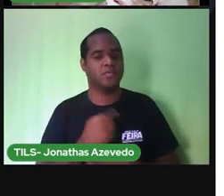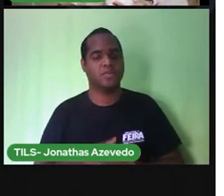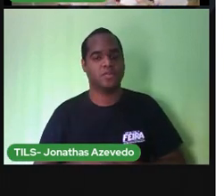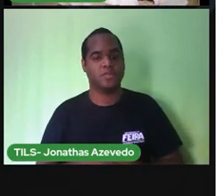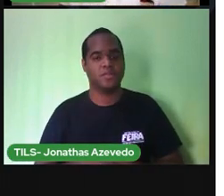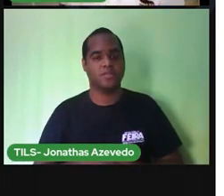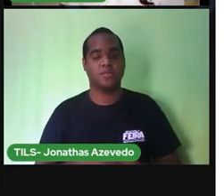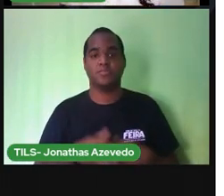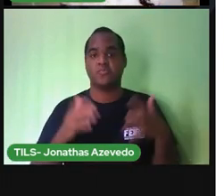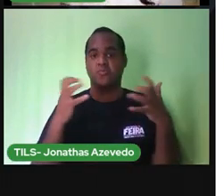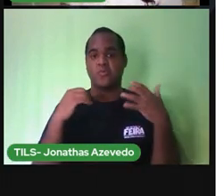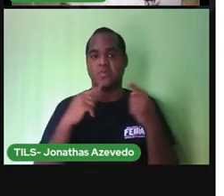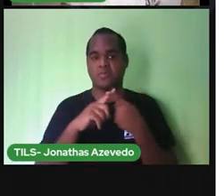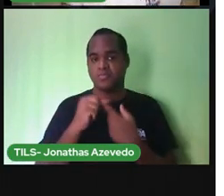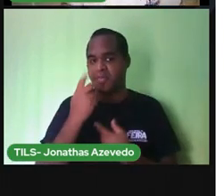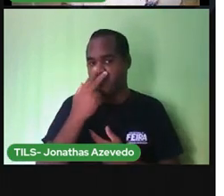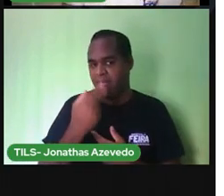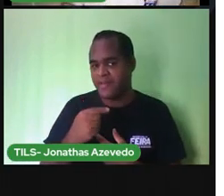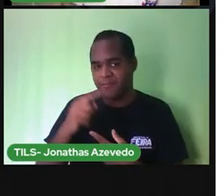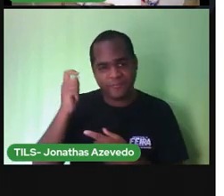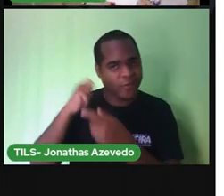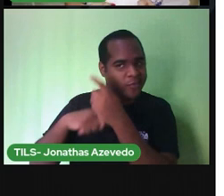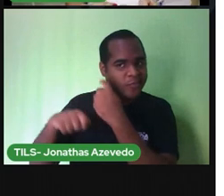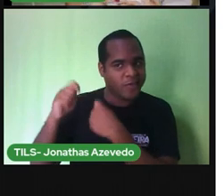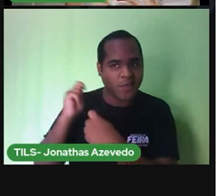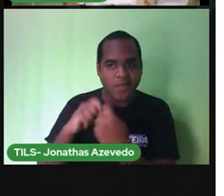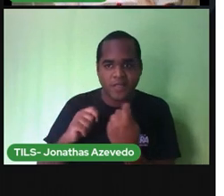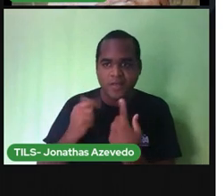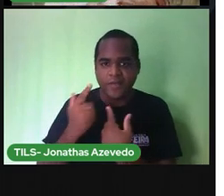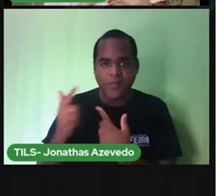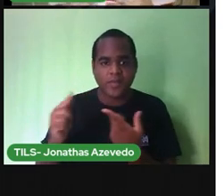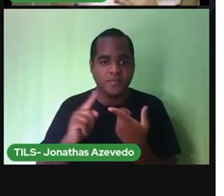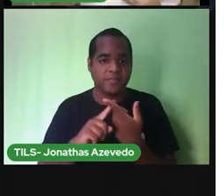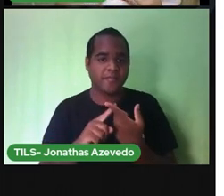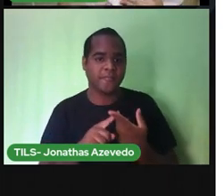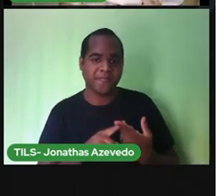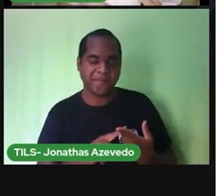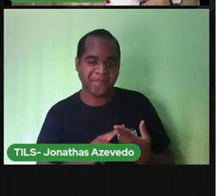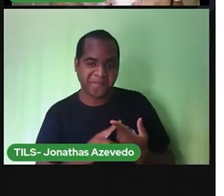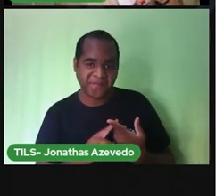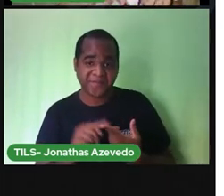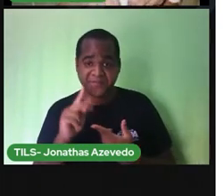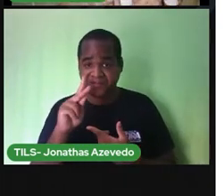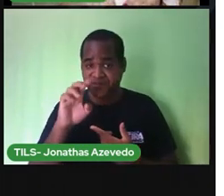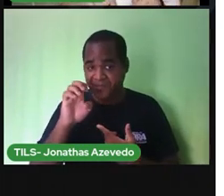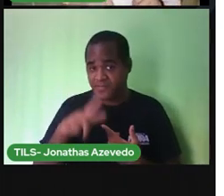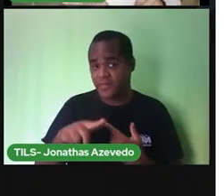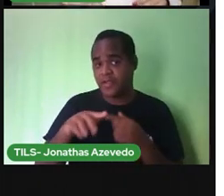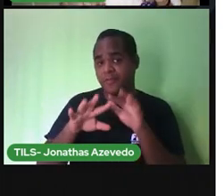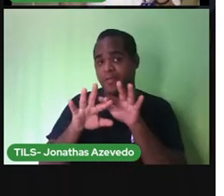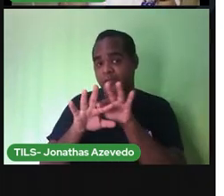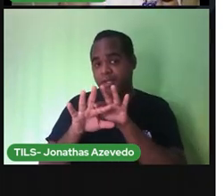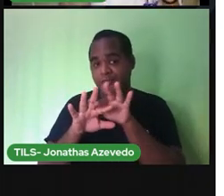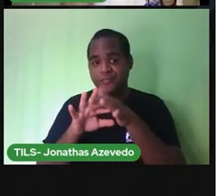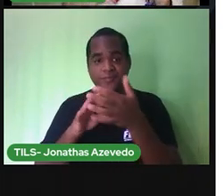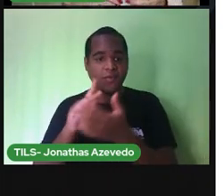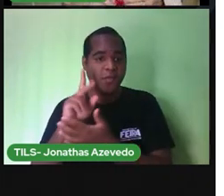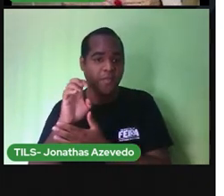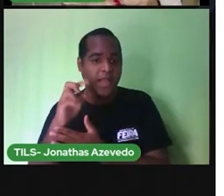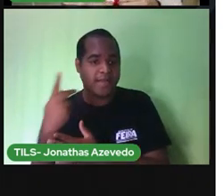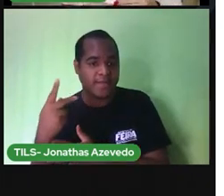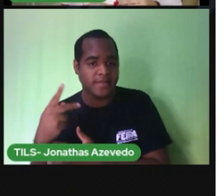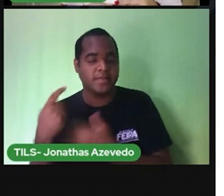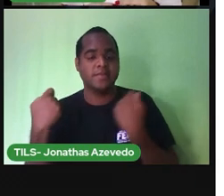banho. Não lavar e pentear os cabelos. Não lavar os pés entre os dedos. Pode